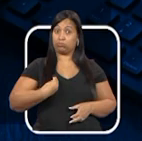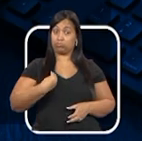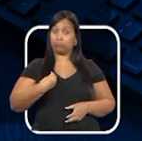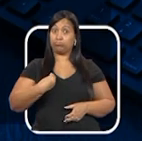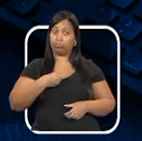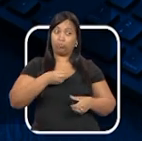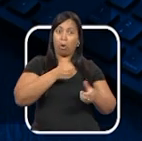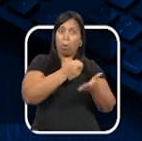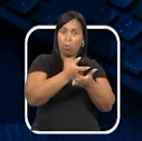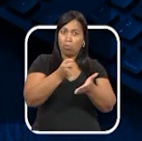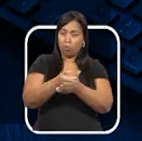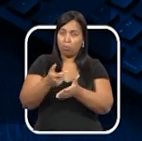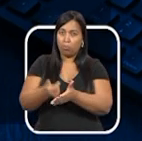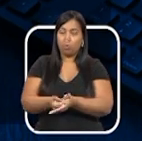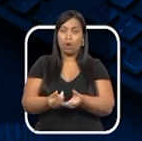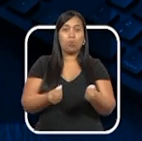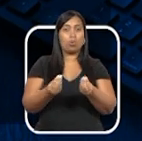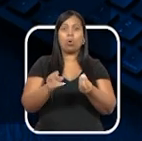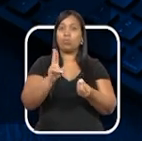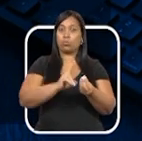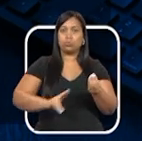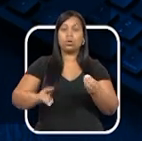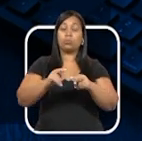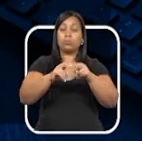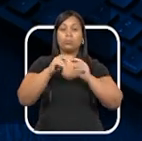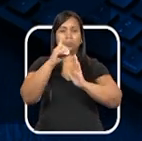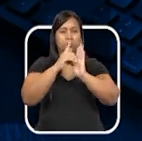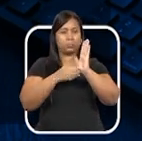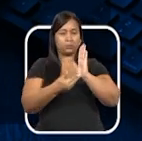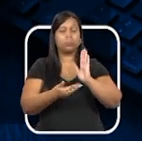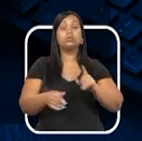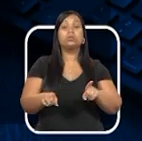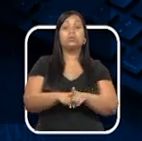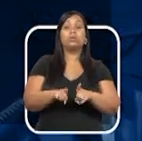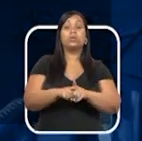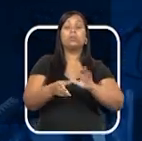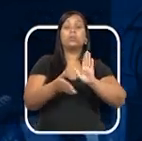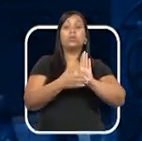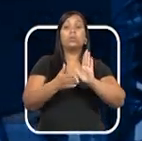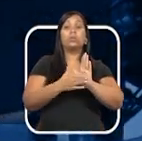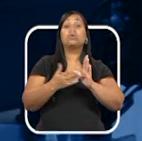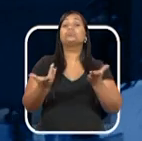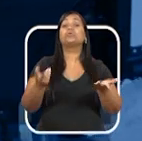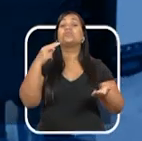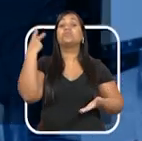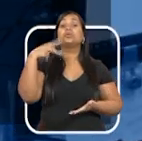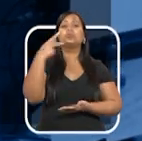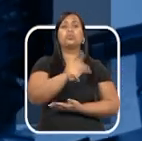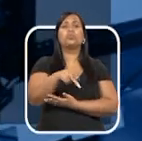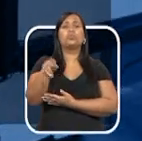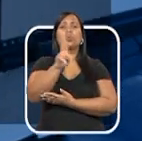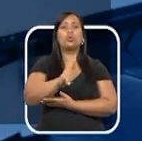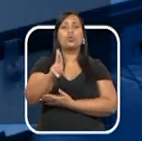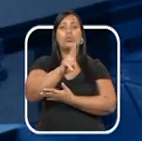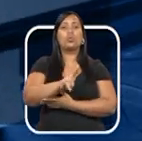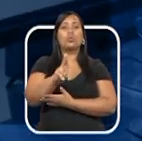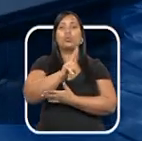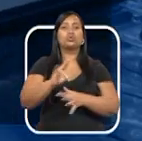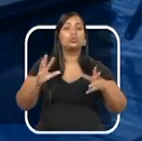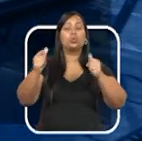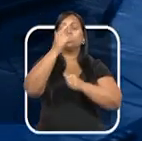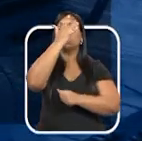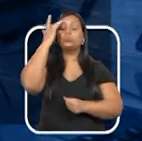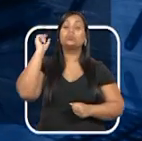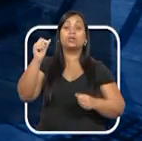e terão seu uso regrado por meio de decreto. Proposta do vereador Renato Pupo declara de utilidade pública municipal a